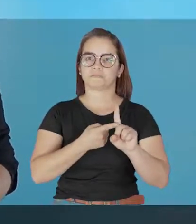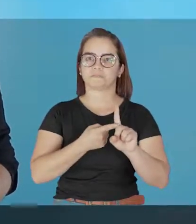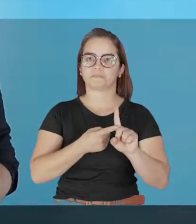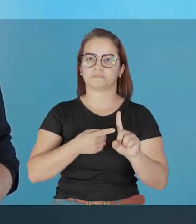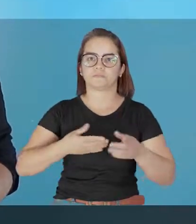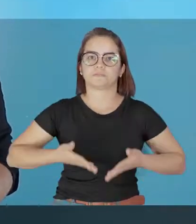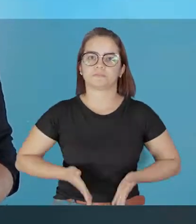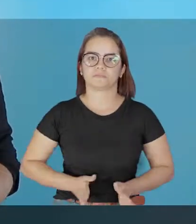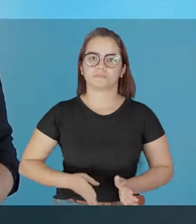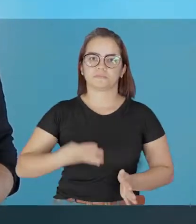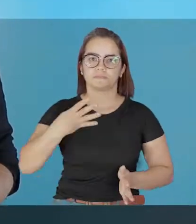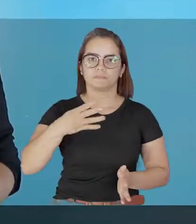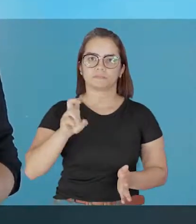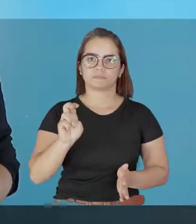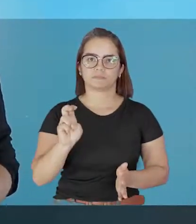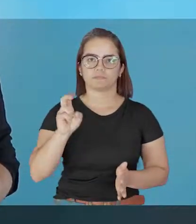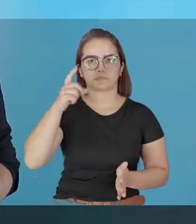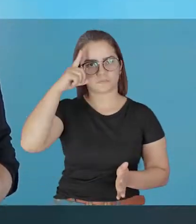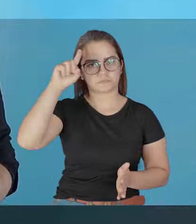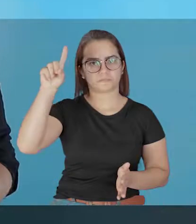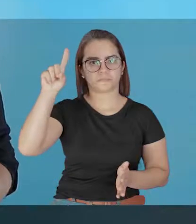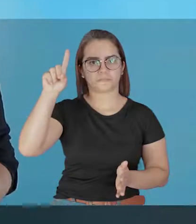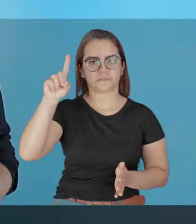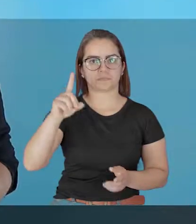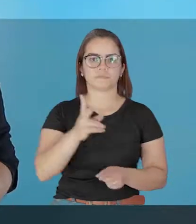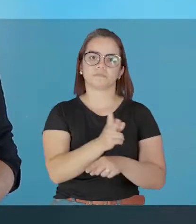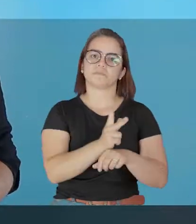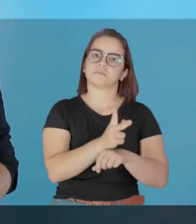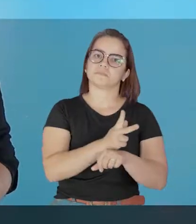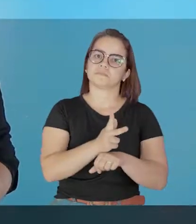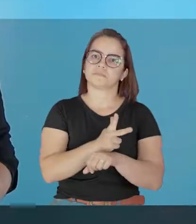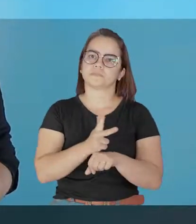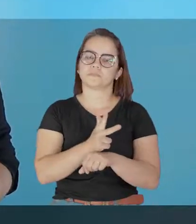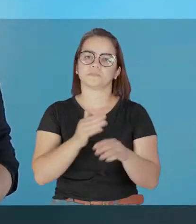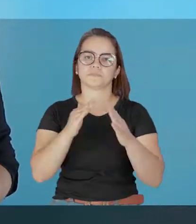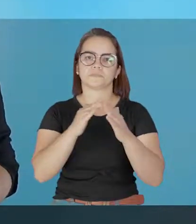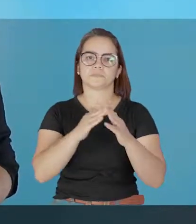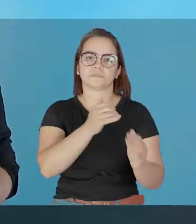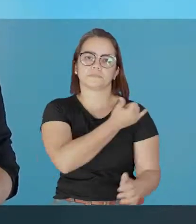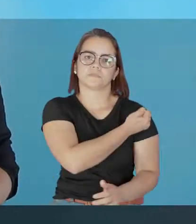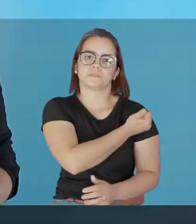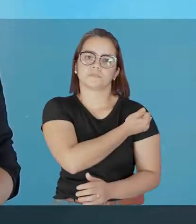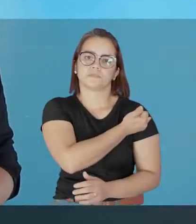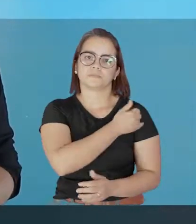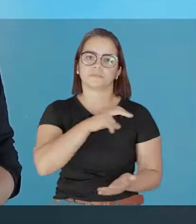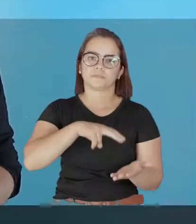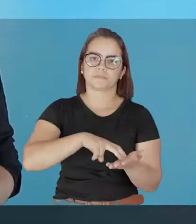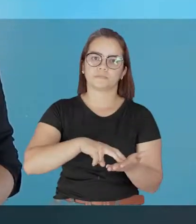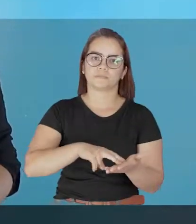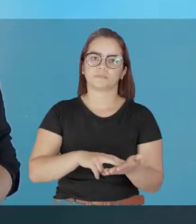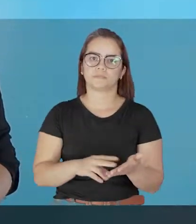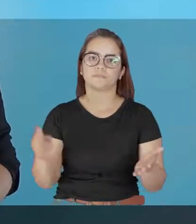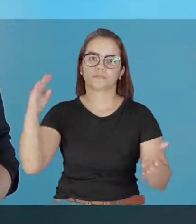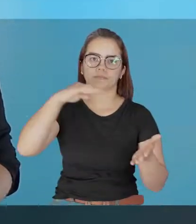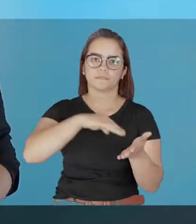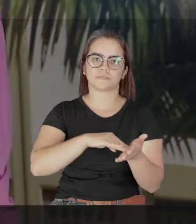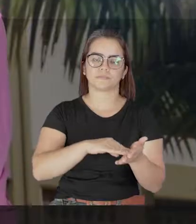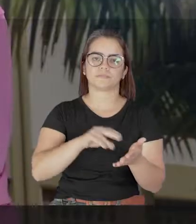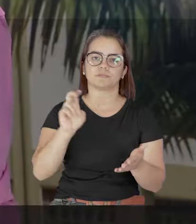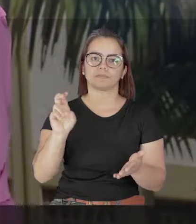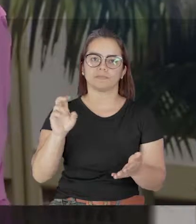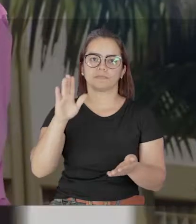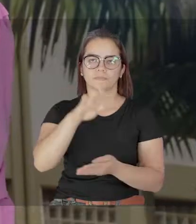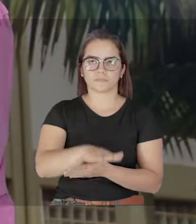nos últimos 45 dias, procure algum local de vacinação. O atendimento começou de manhã e vai até as 5 horas da tarde.